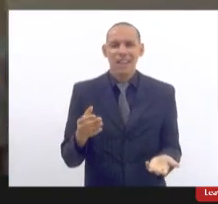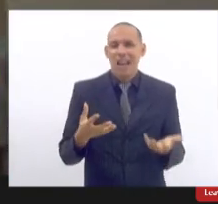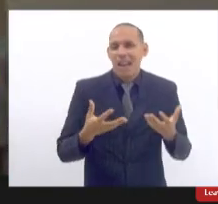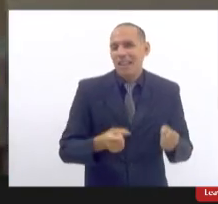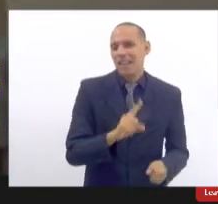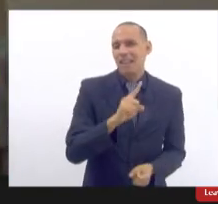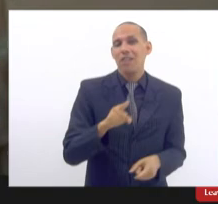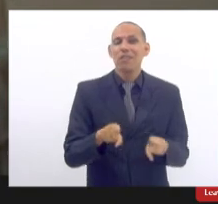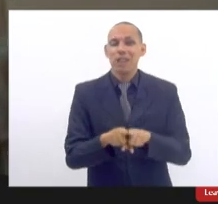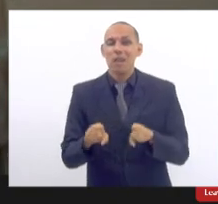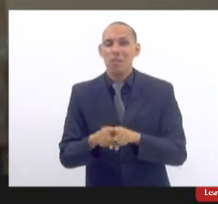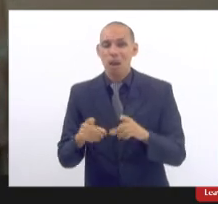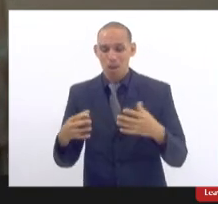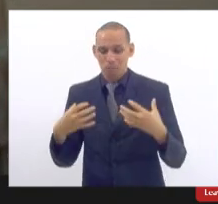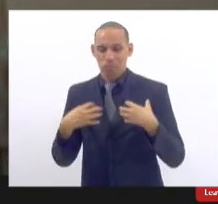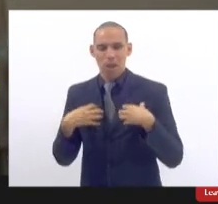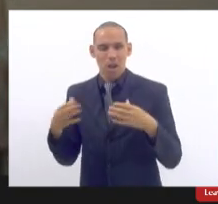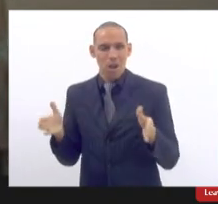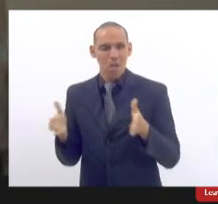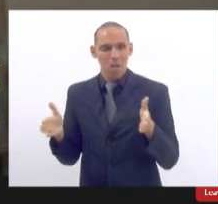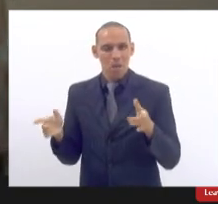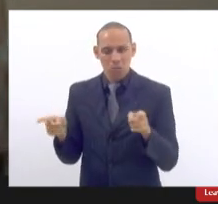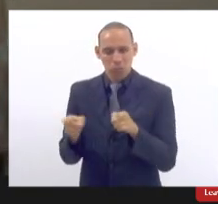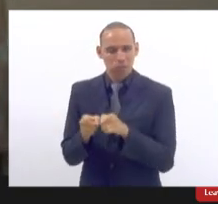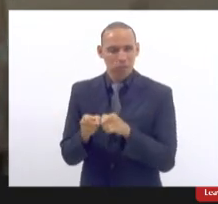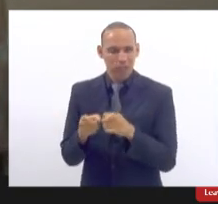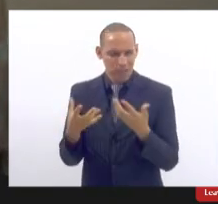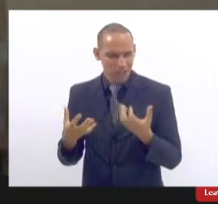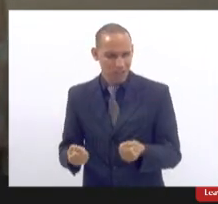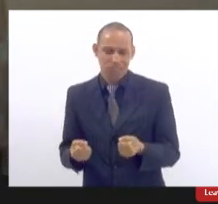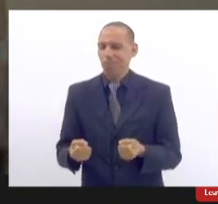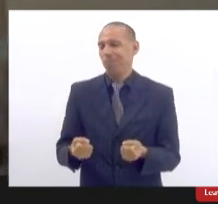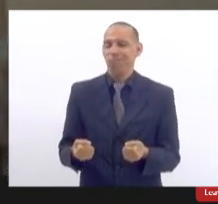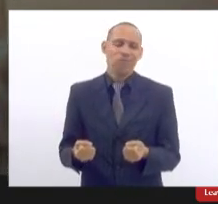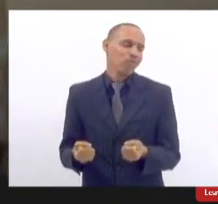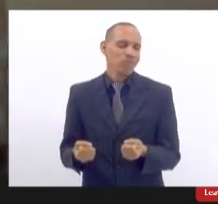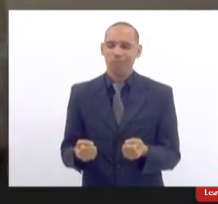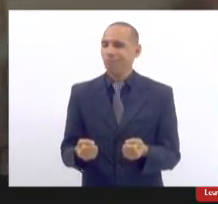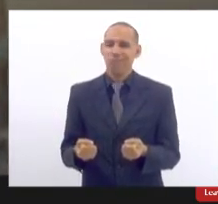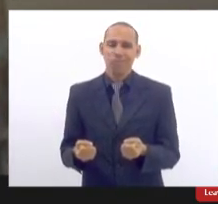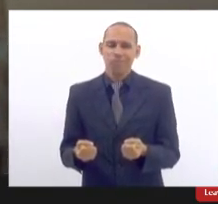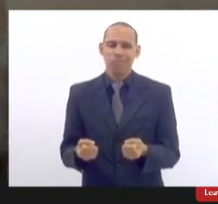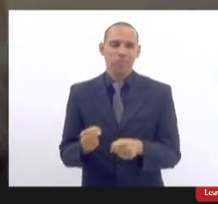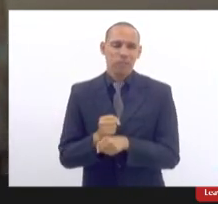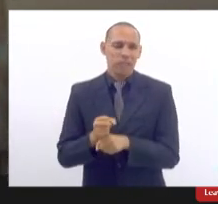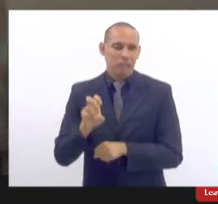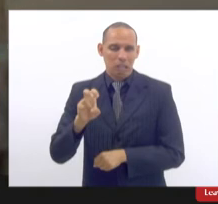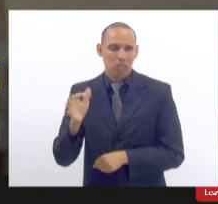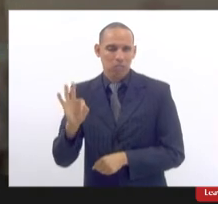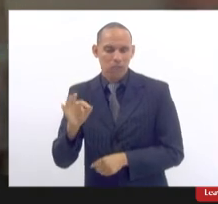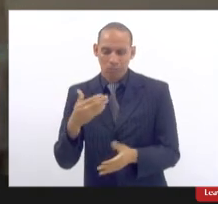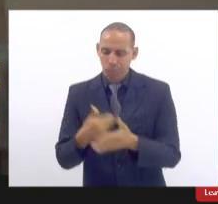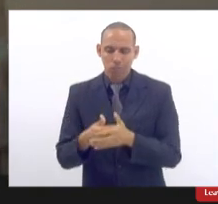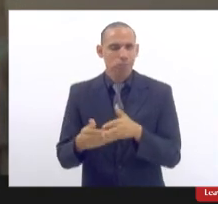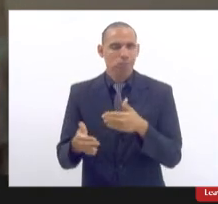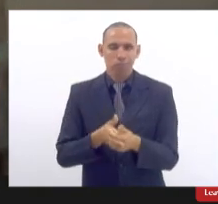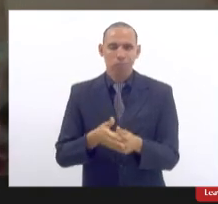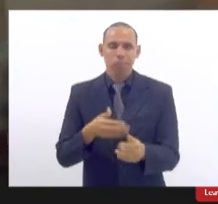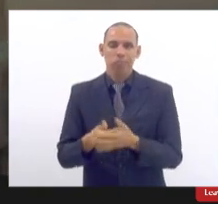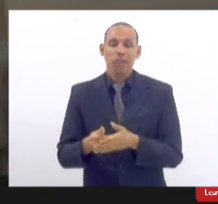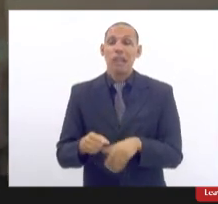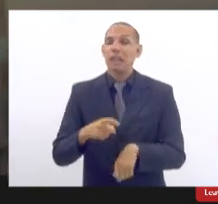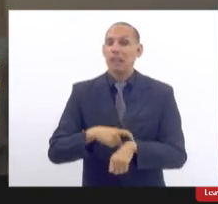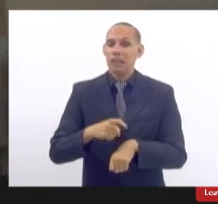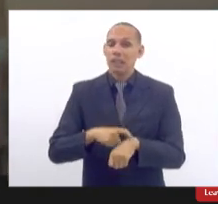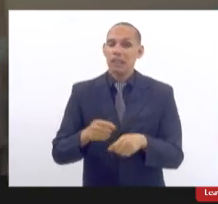tem um tempo curto né ou seja cinco anos dez anos não importa mas tem um tempo